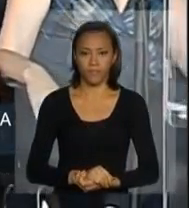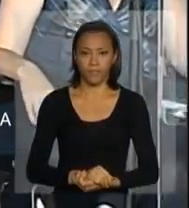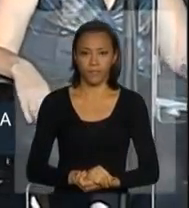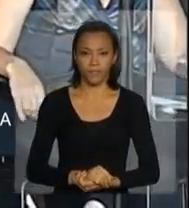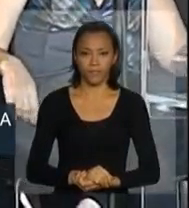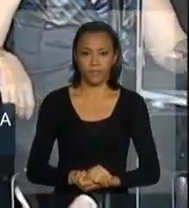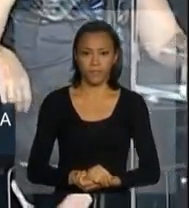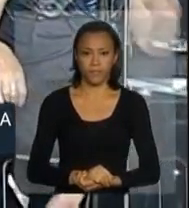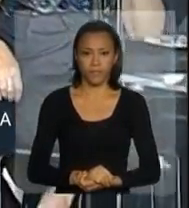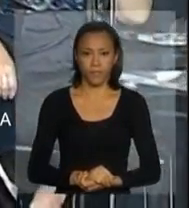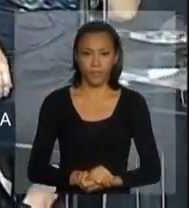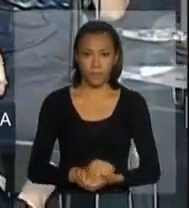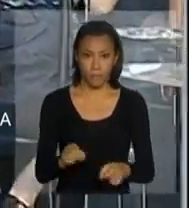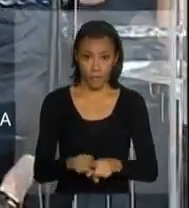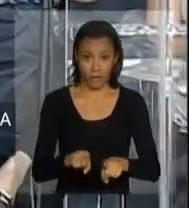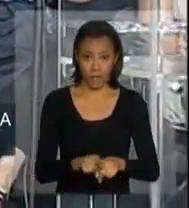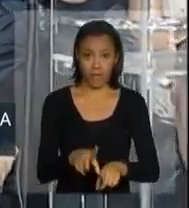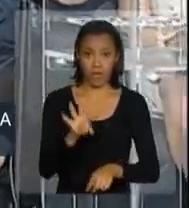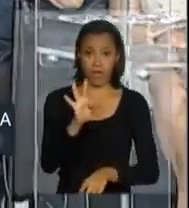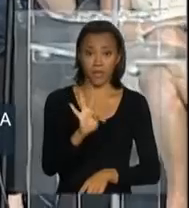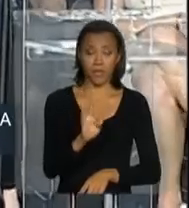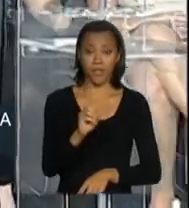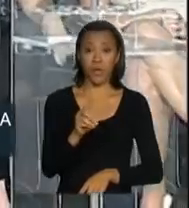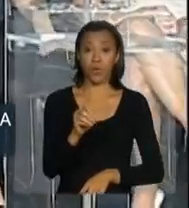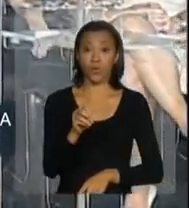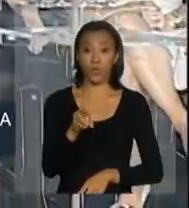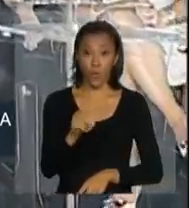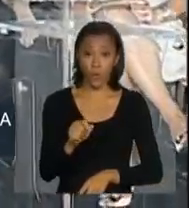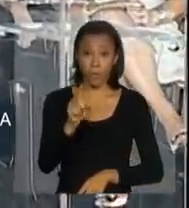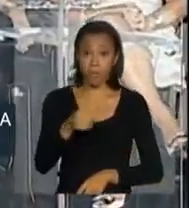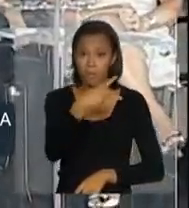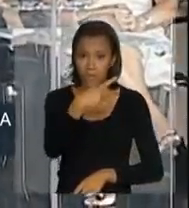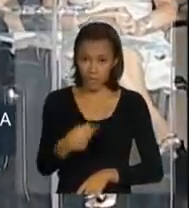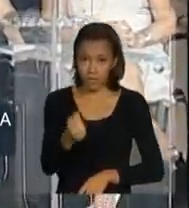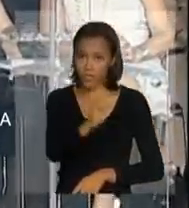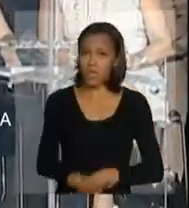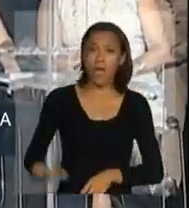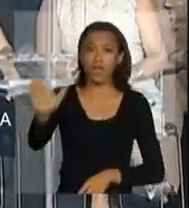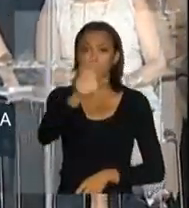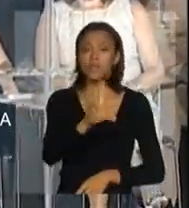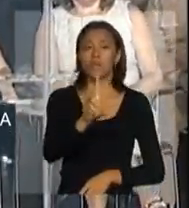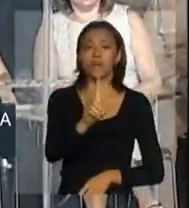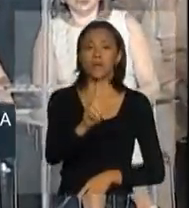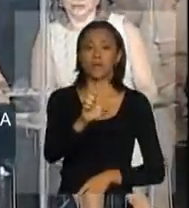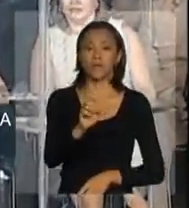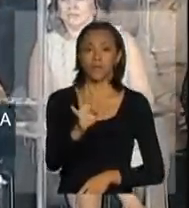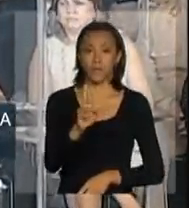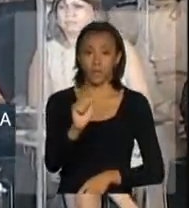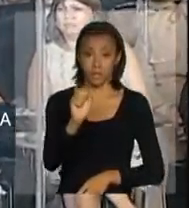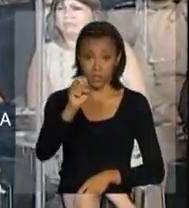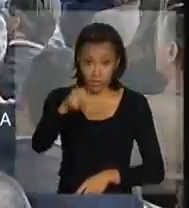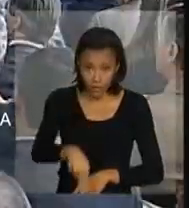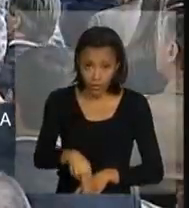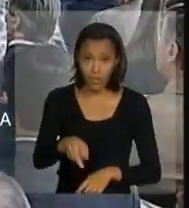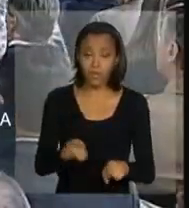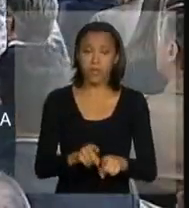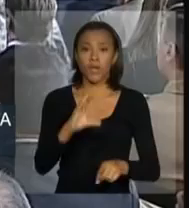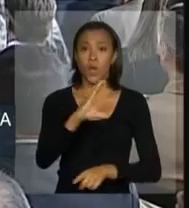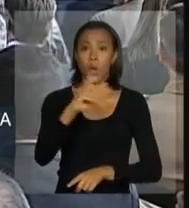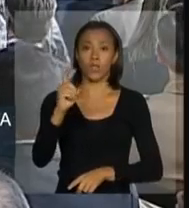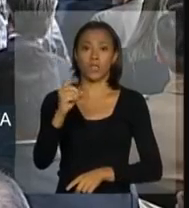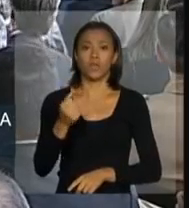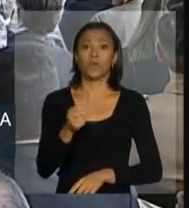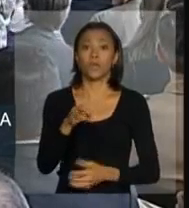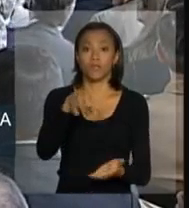Também de Theodoro Lopes, que é presidente da Associação Nacional dos Detrans, da doutora Zorra Abacuc, coordenadora da